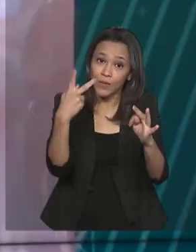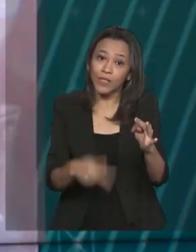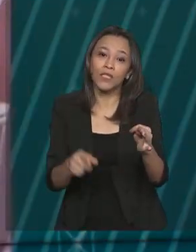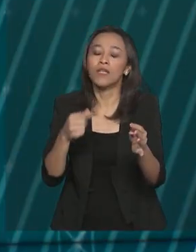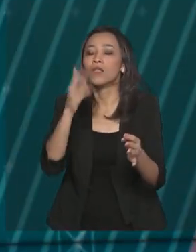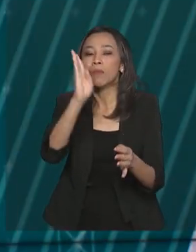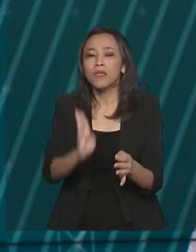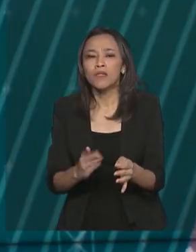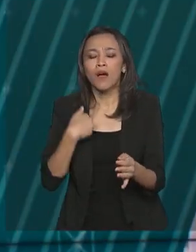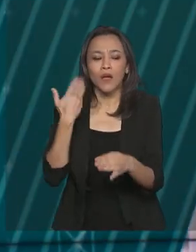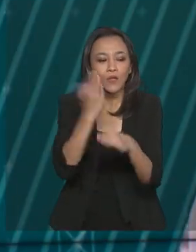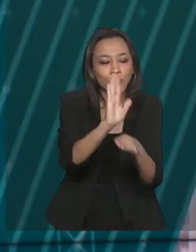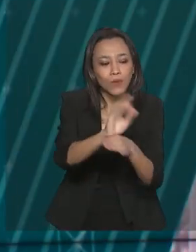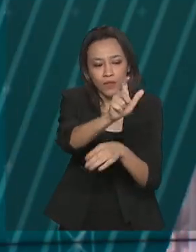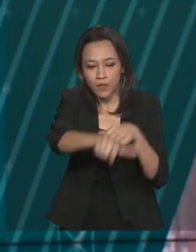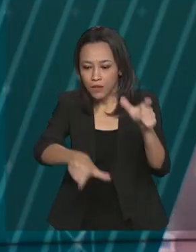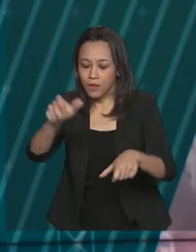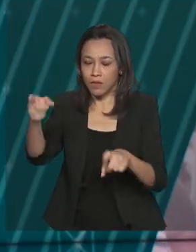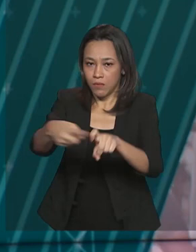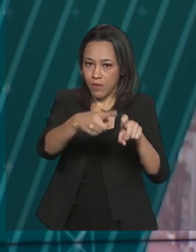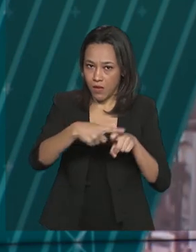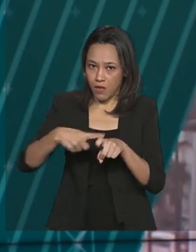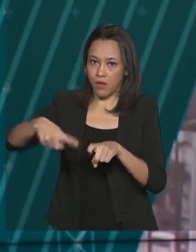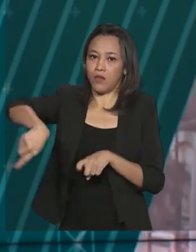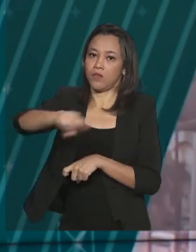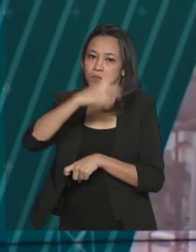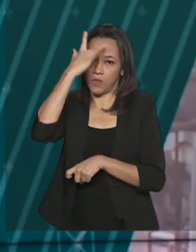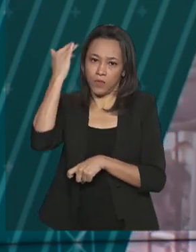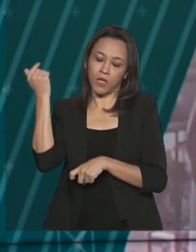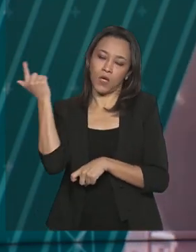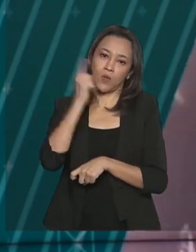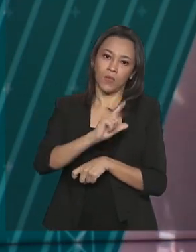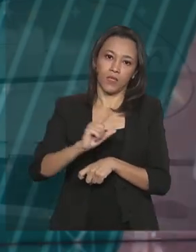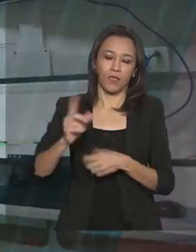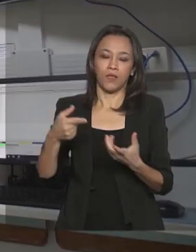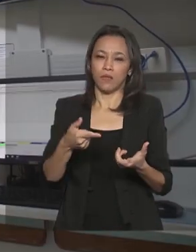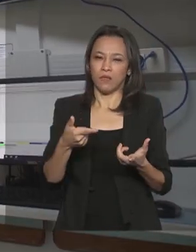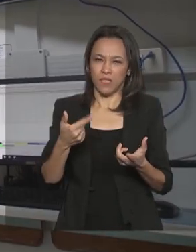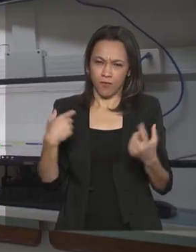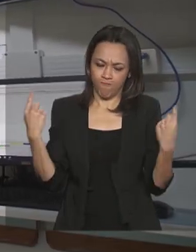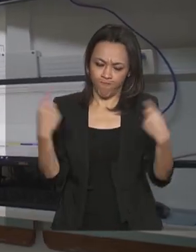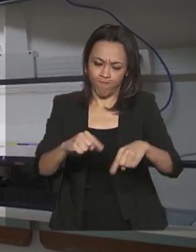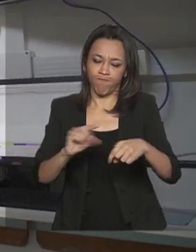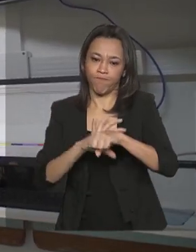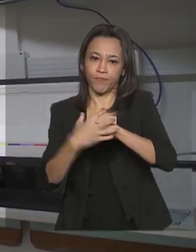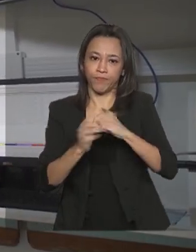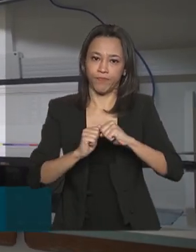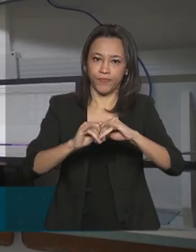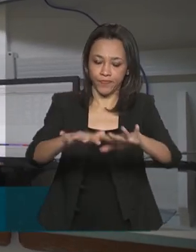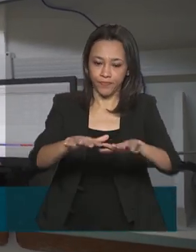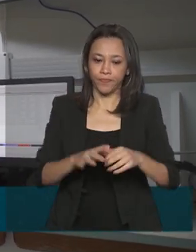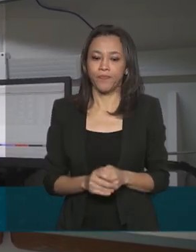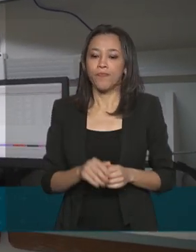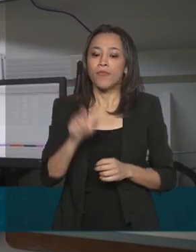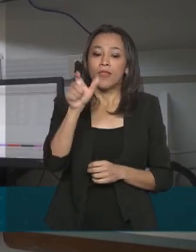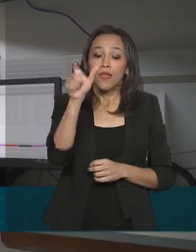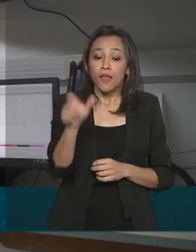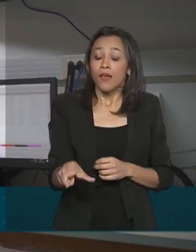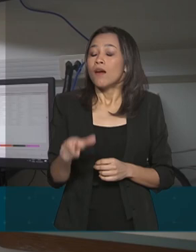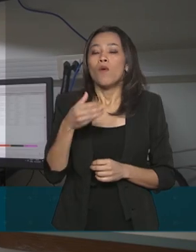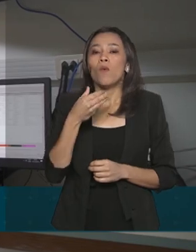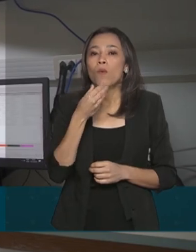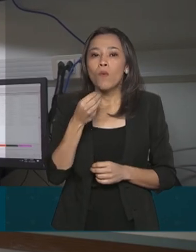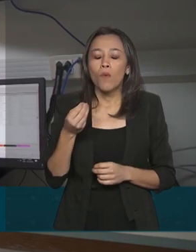médicos e pacientes a enfrentar a pandemia do novo coronavírus. O robô Laura faz o monitoramento